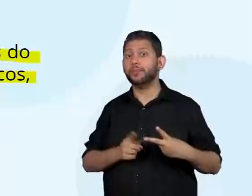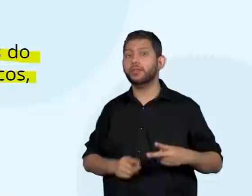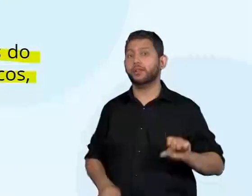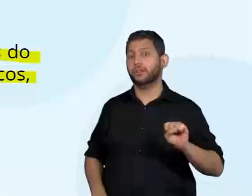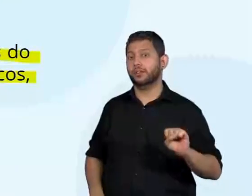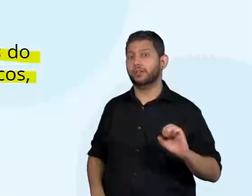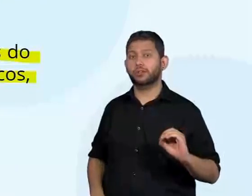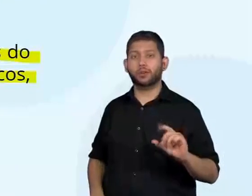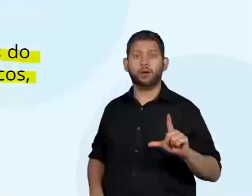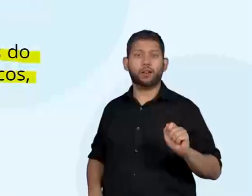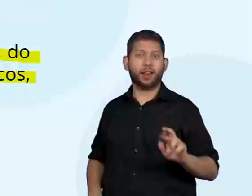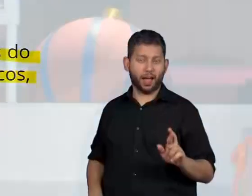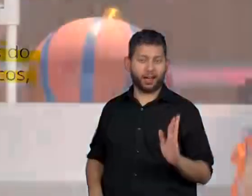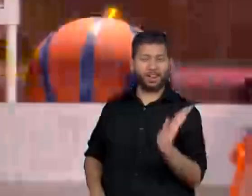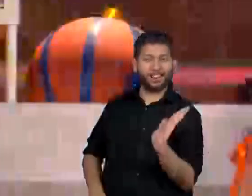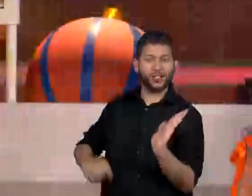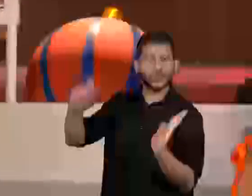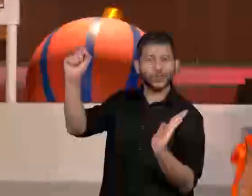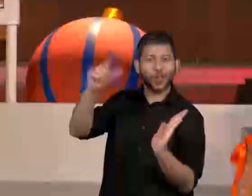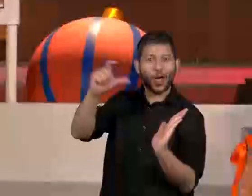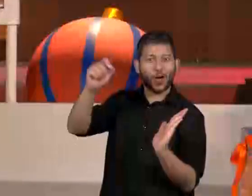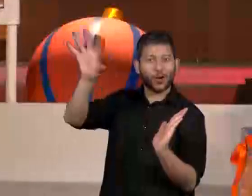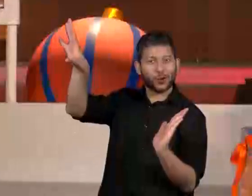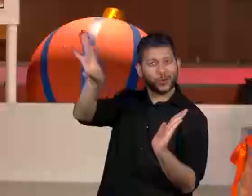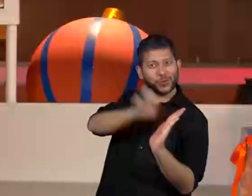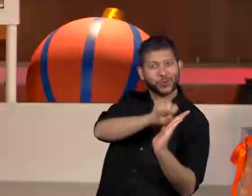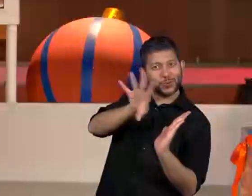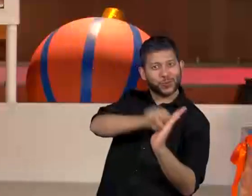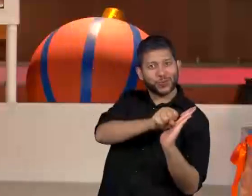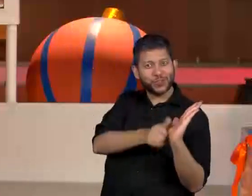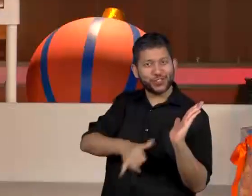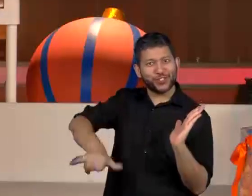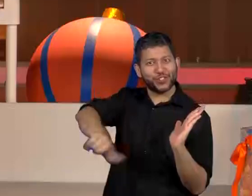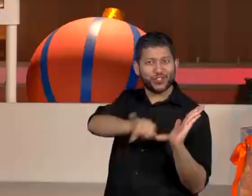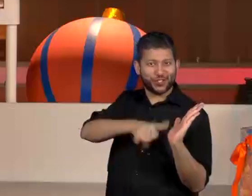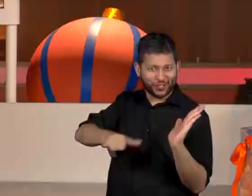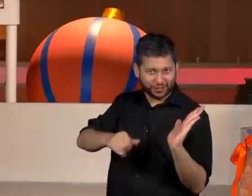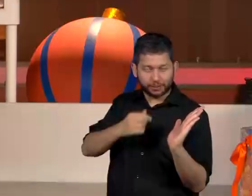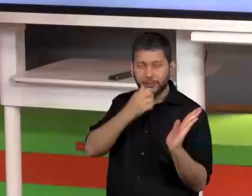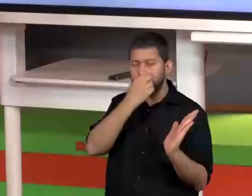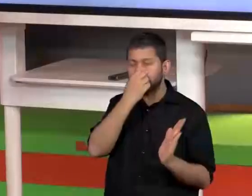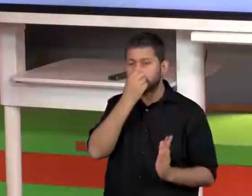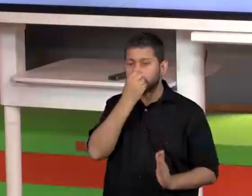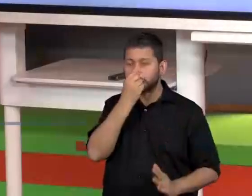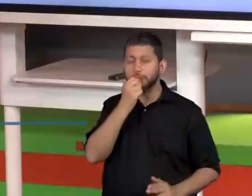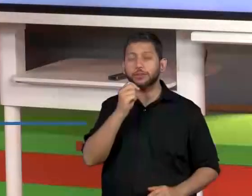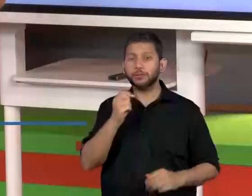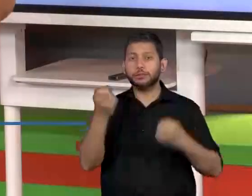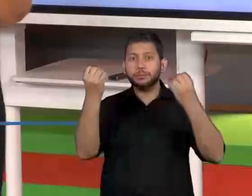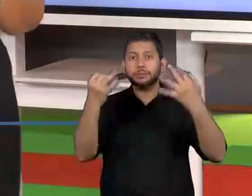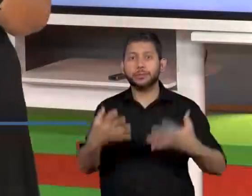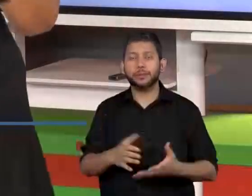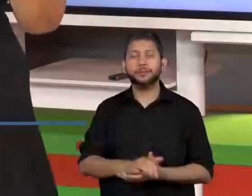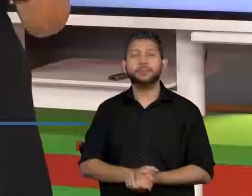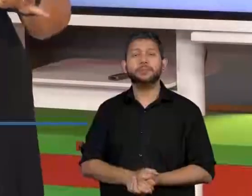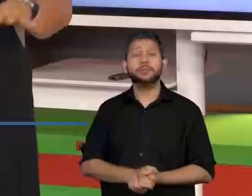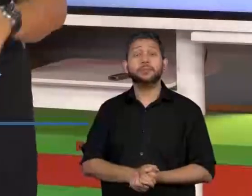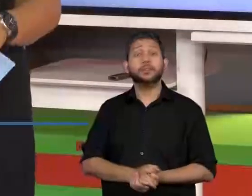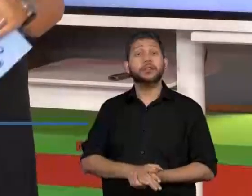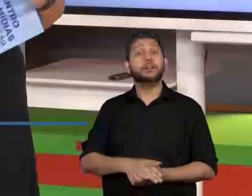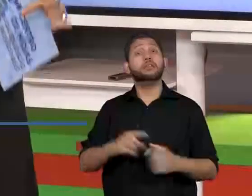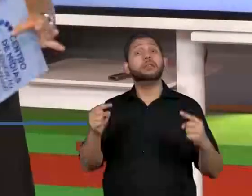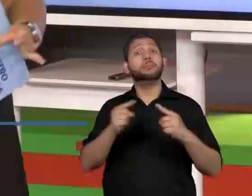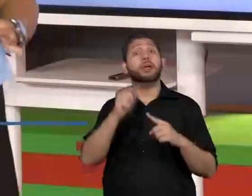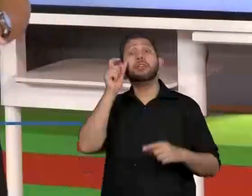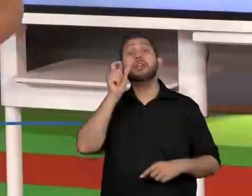Então, antes de eu continuar, deixa explicar todo esse monte de palavras. Vem aqui, o que a gente tem? interessante.